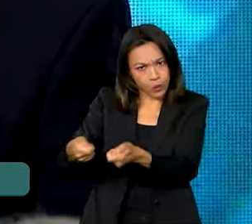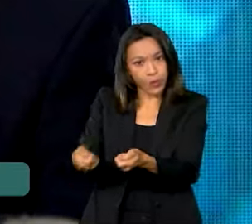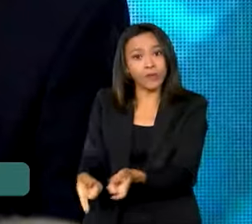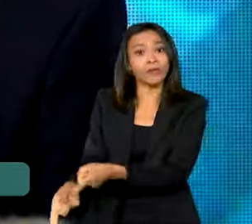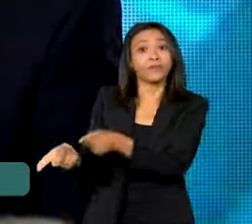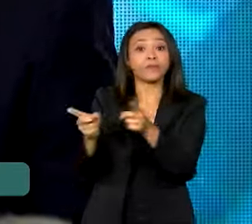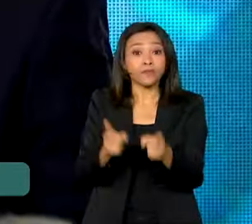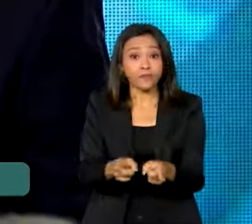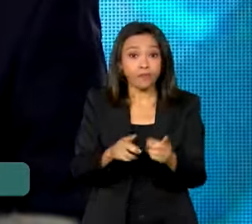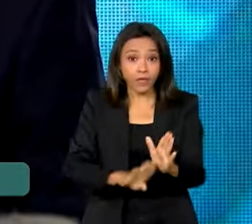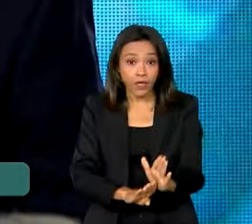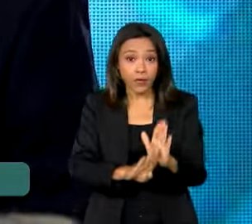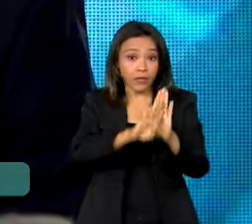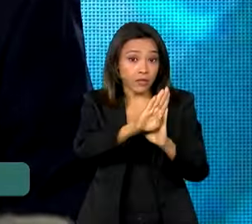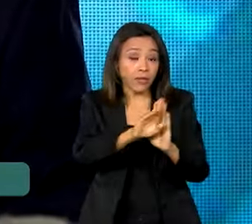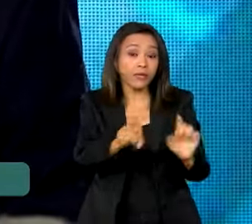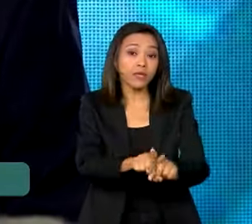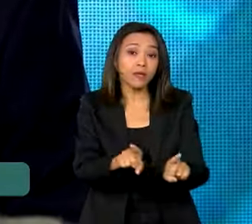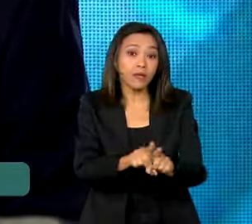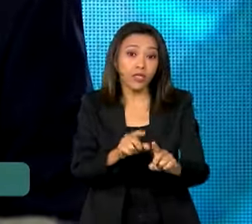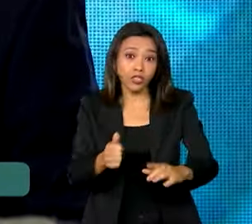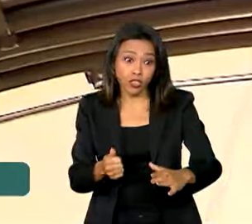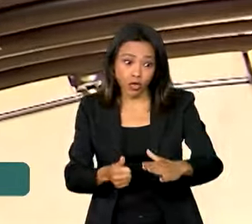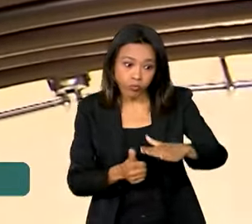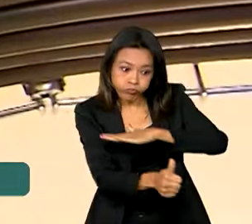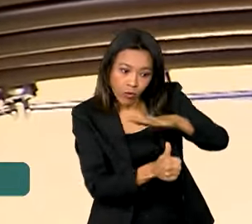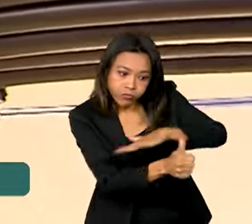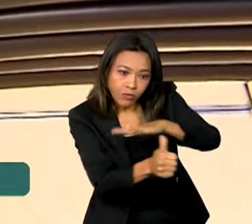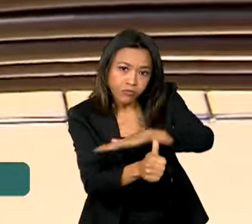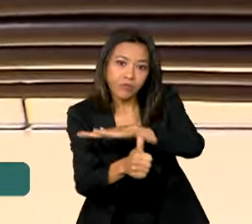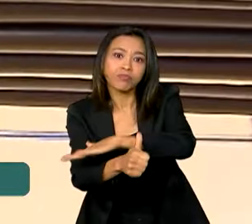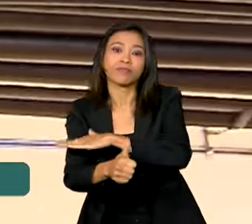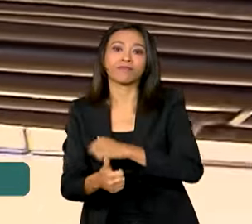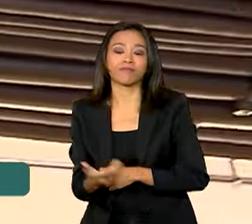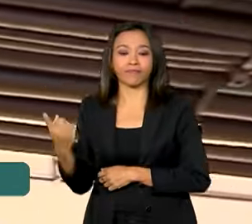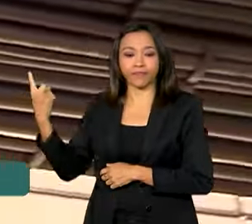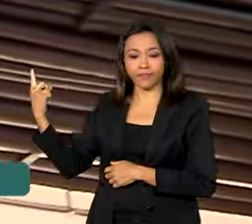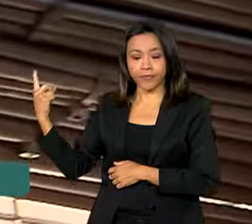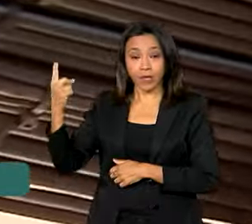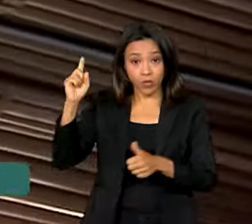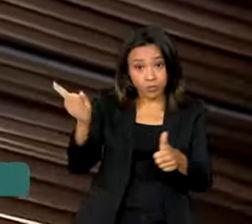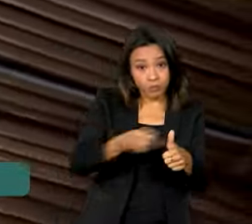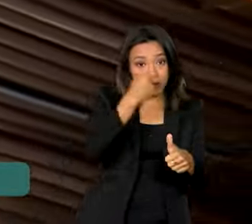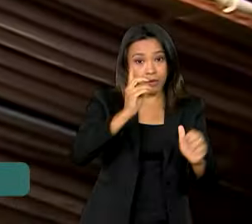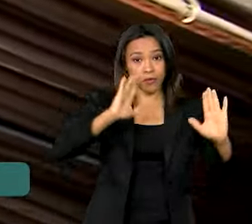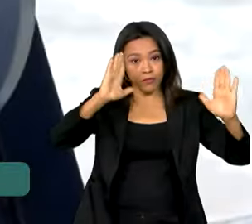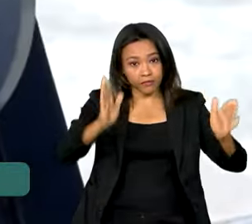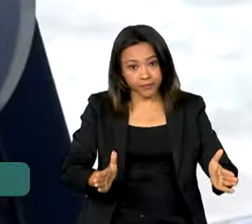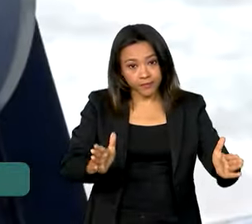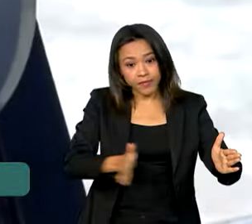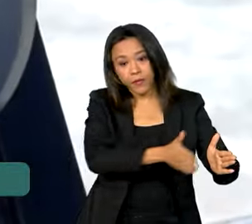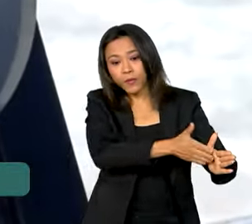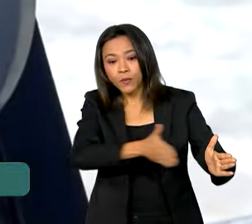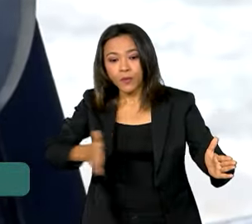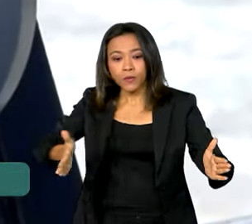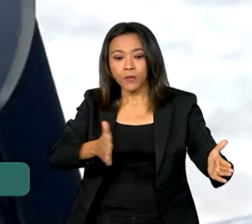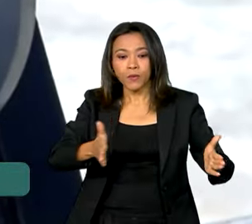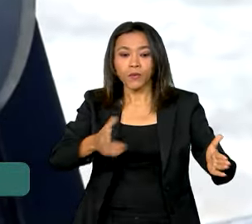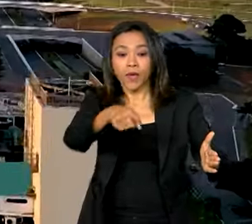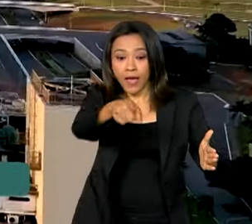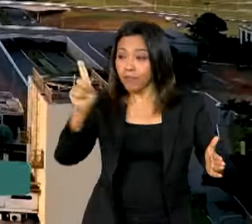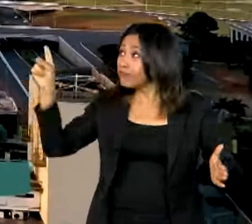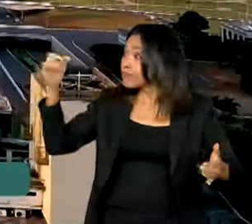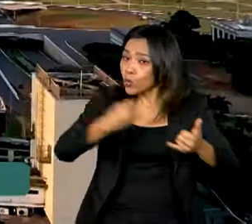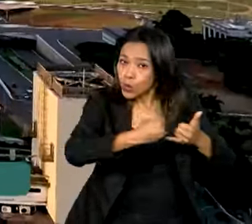crescimento dos investimentos. Os primeiros passos da mudança estarão voltados para a fabricação de fibra